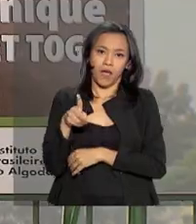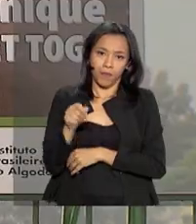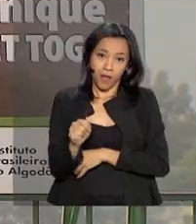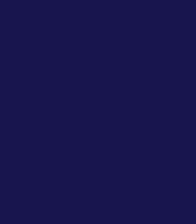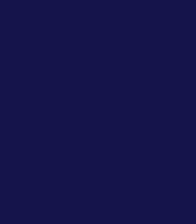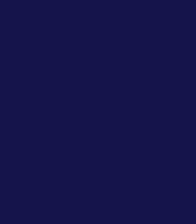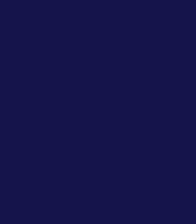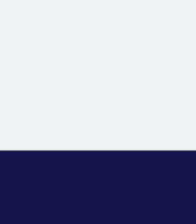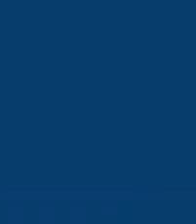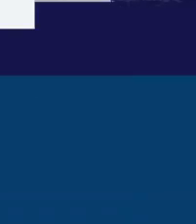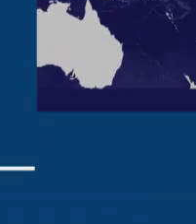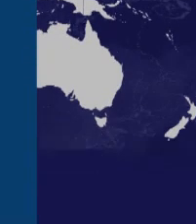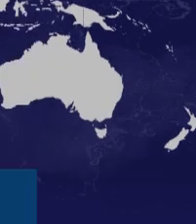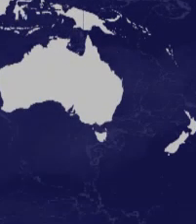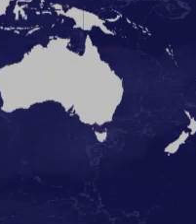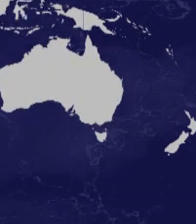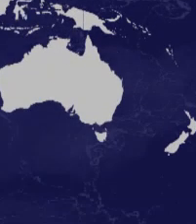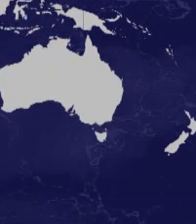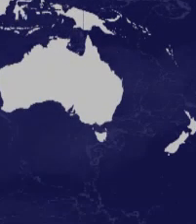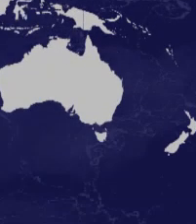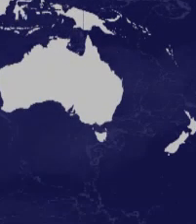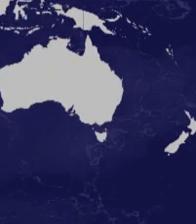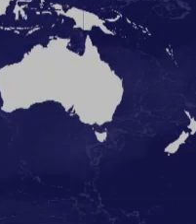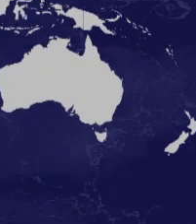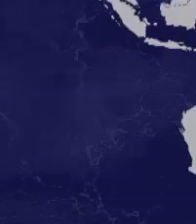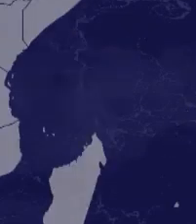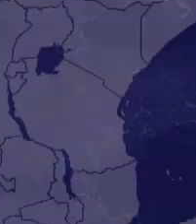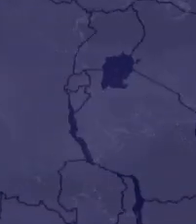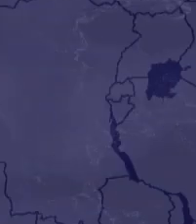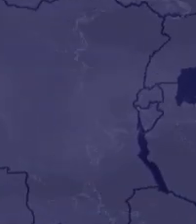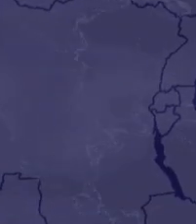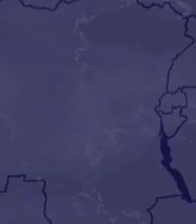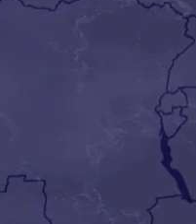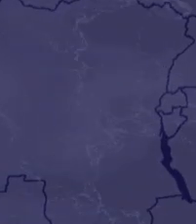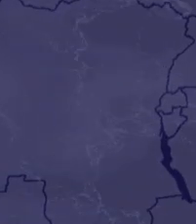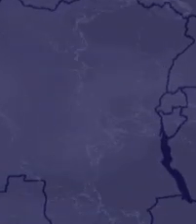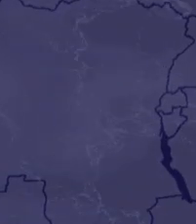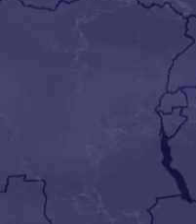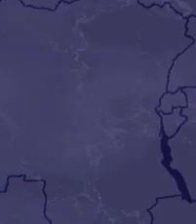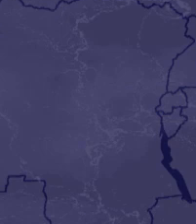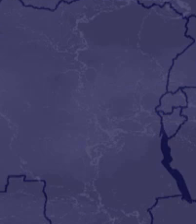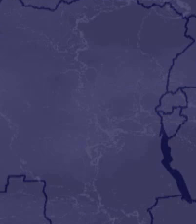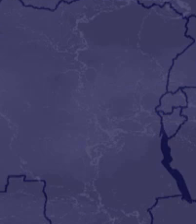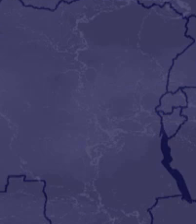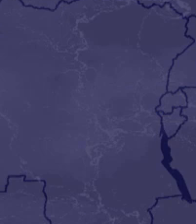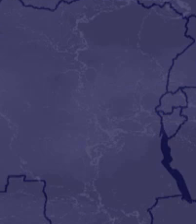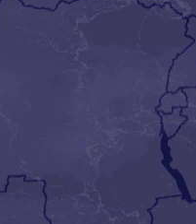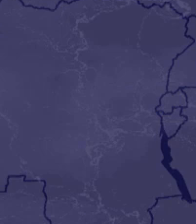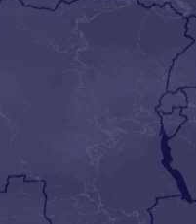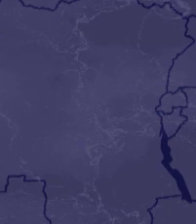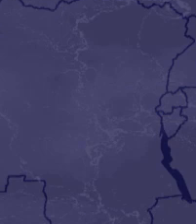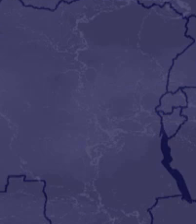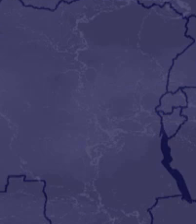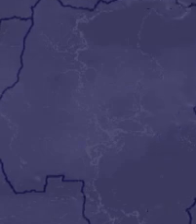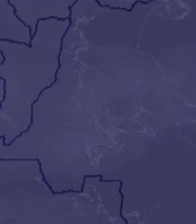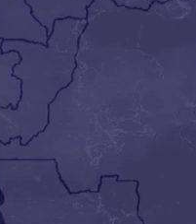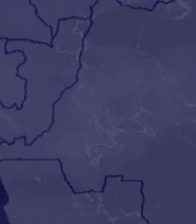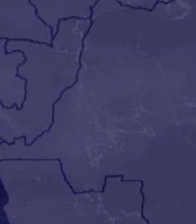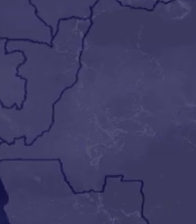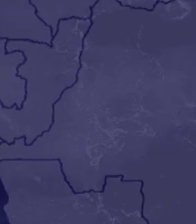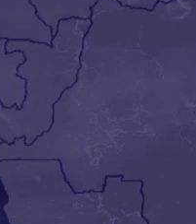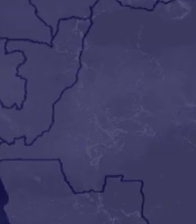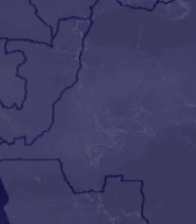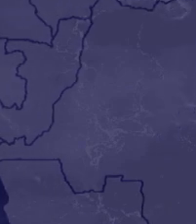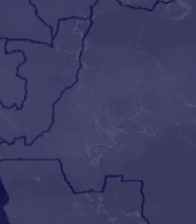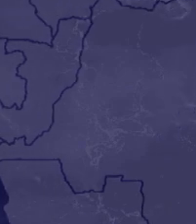africanos. O projeto Cotton for Mais Togo está presente no Mali, Benin, Burkina Faso, Chade e Togo